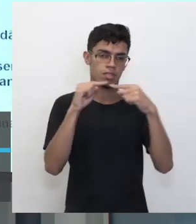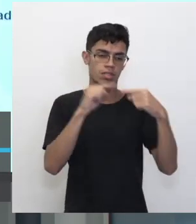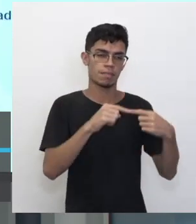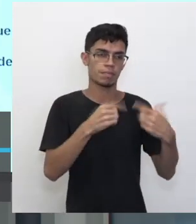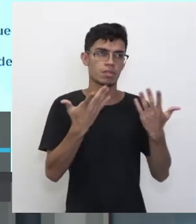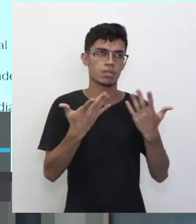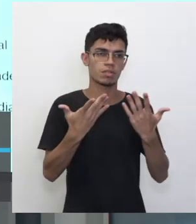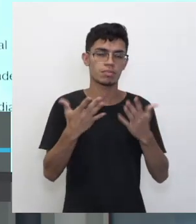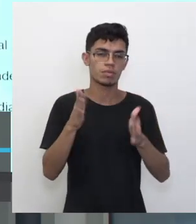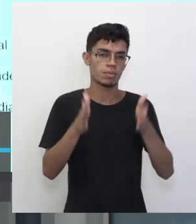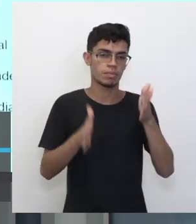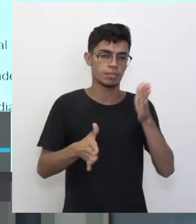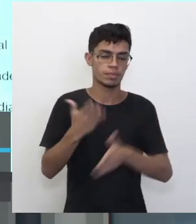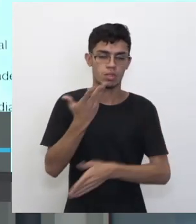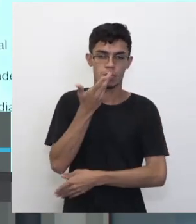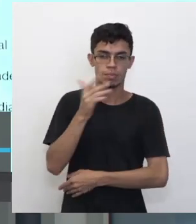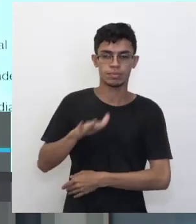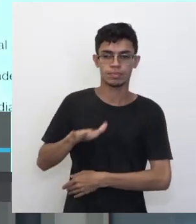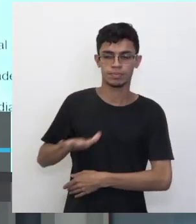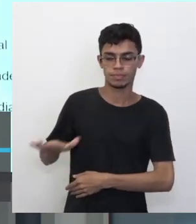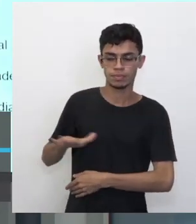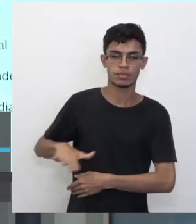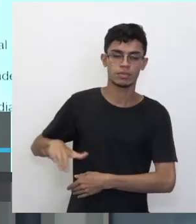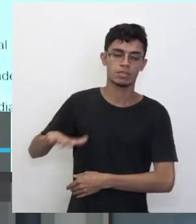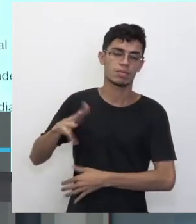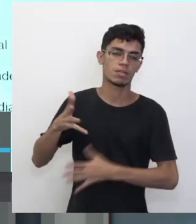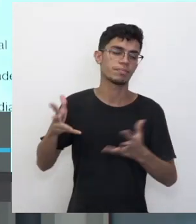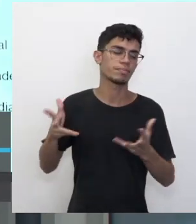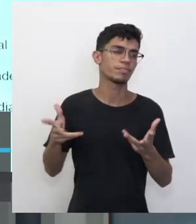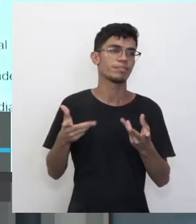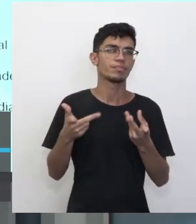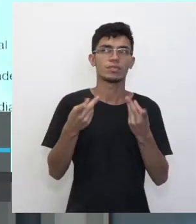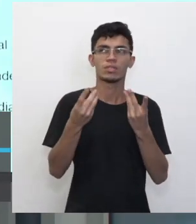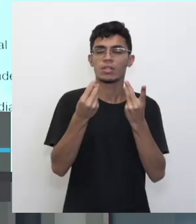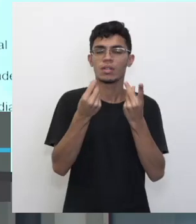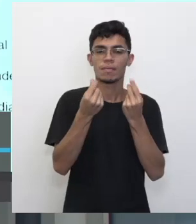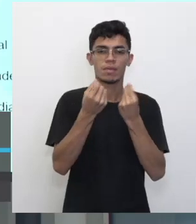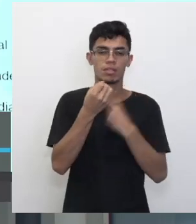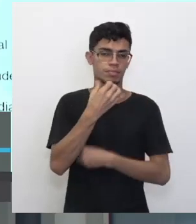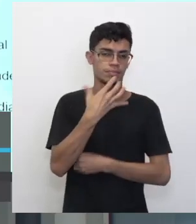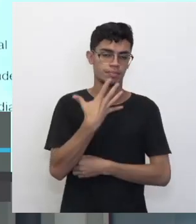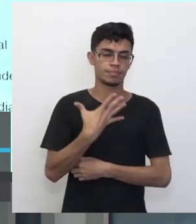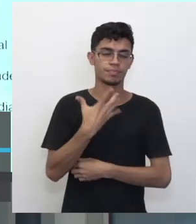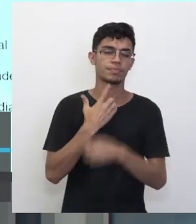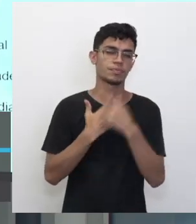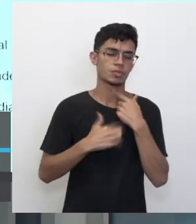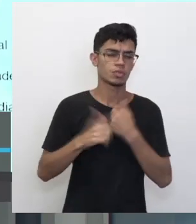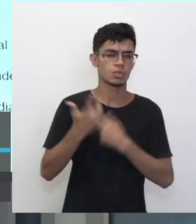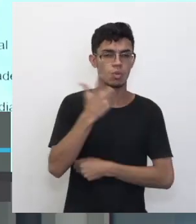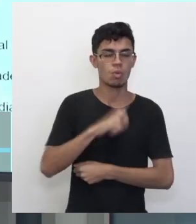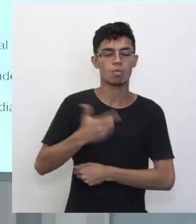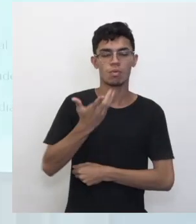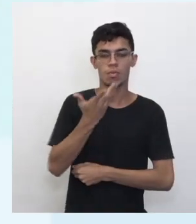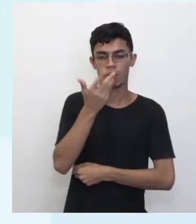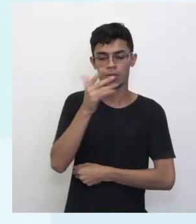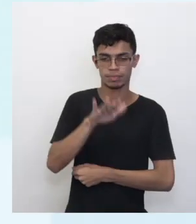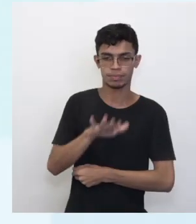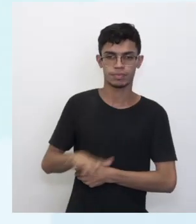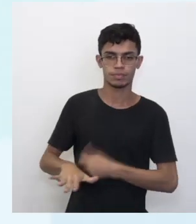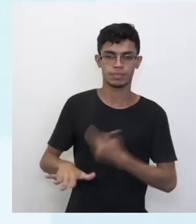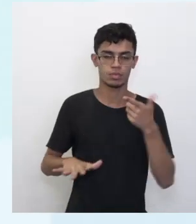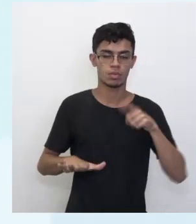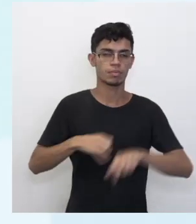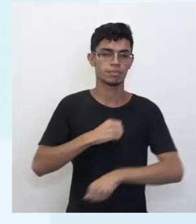momentos em que a infância nos é maravilhosamente agradável e isso dá vontade de voltar. Na tela aí, a